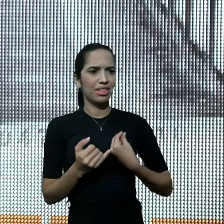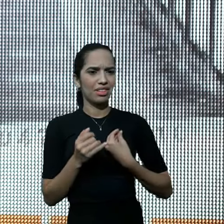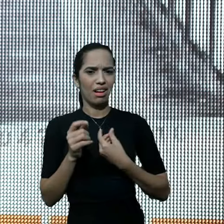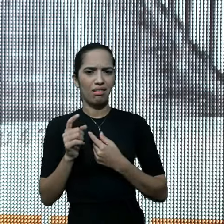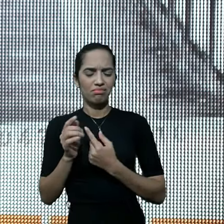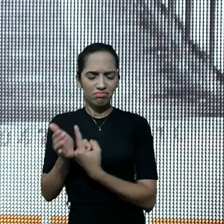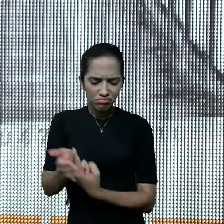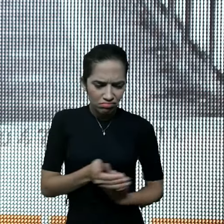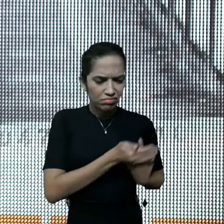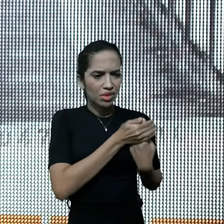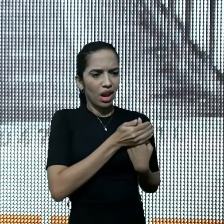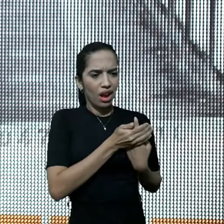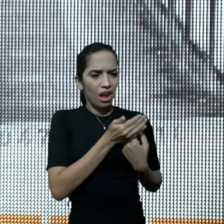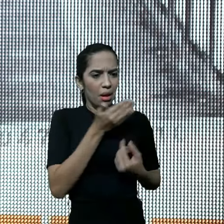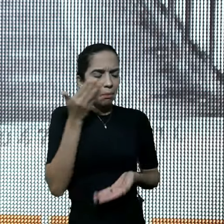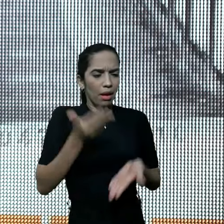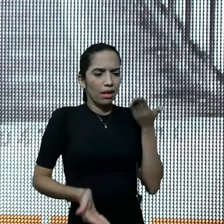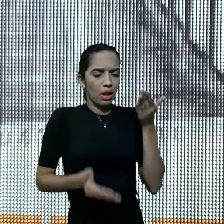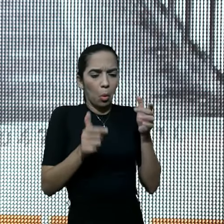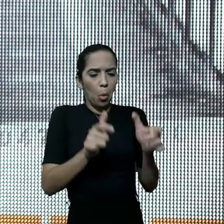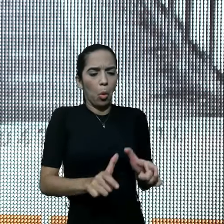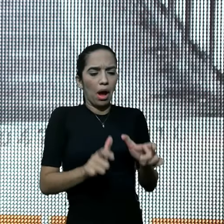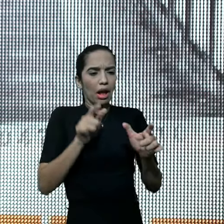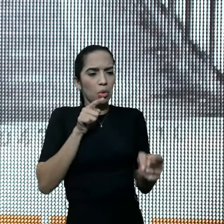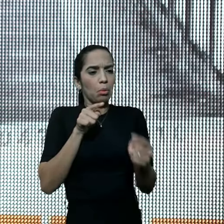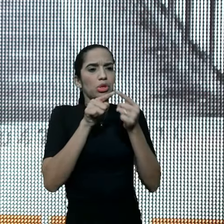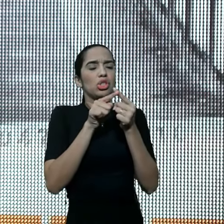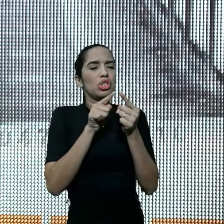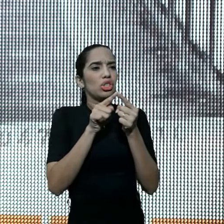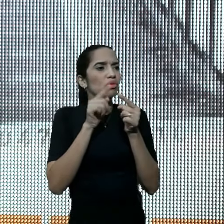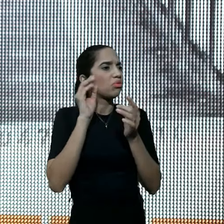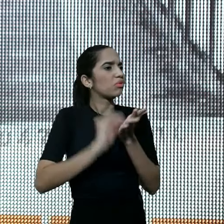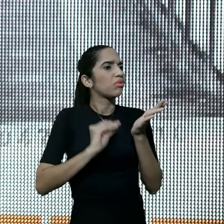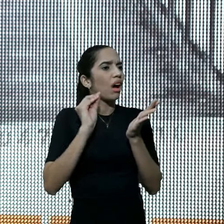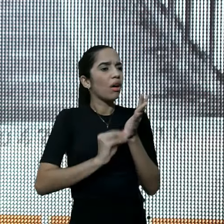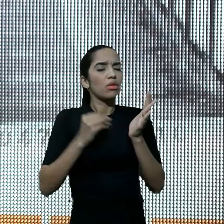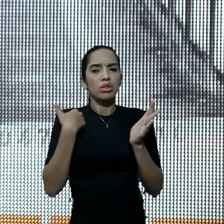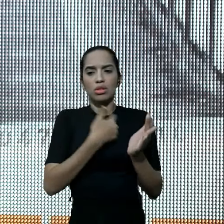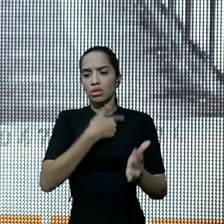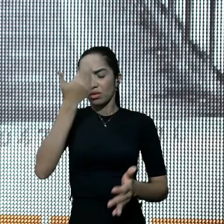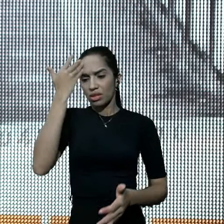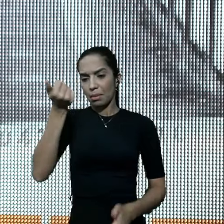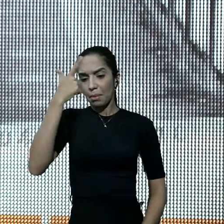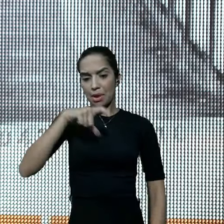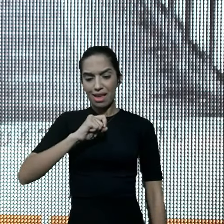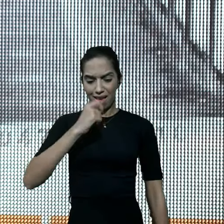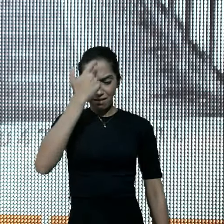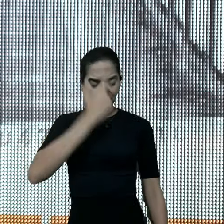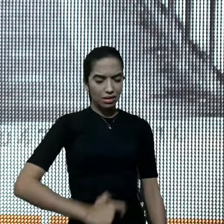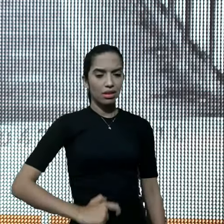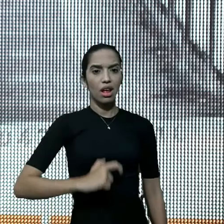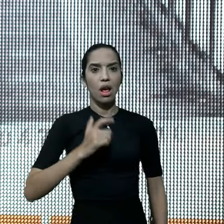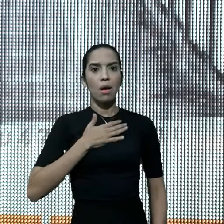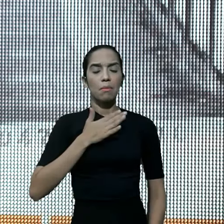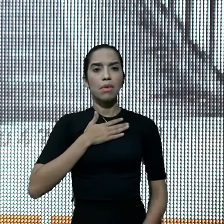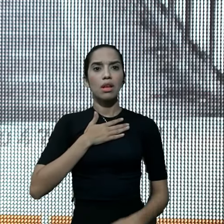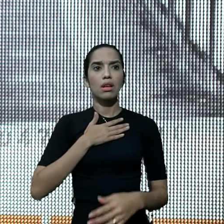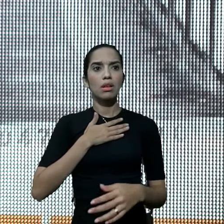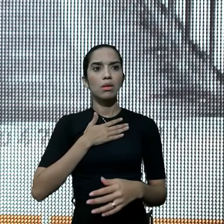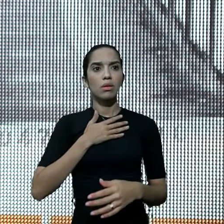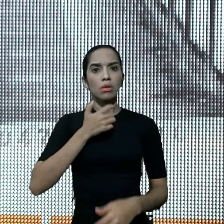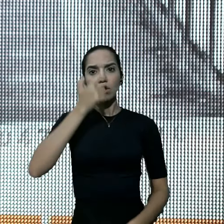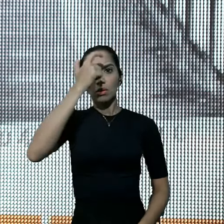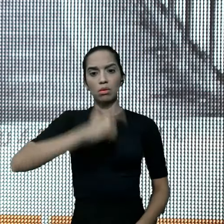histórias, perdendo o nosso lugar, o nosso propósito, sem entender quem nós somos nesse mundo, qual o nosso papel existencial,